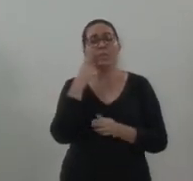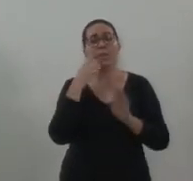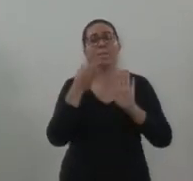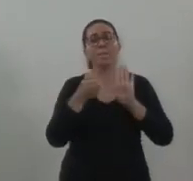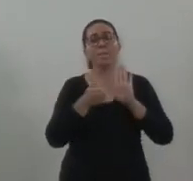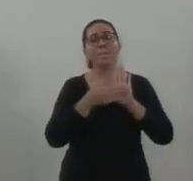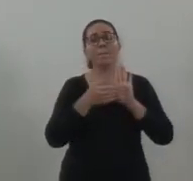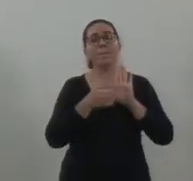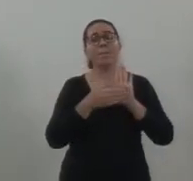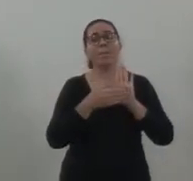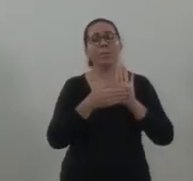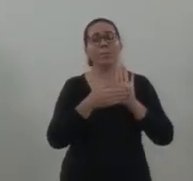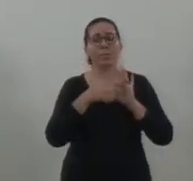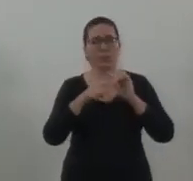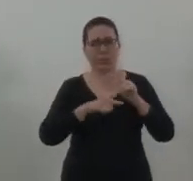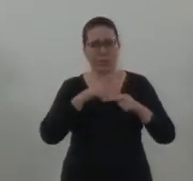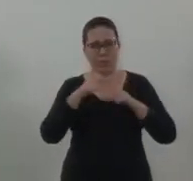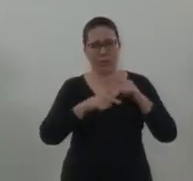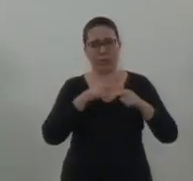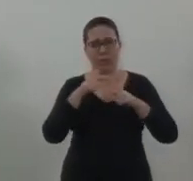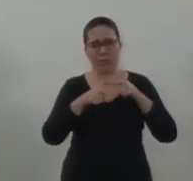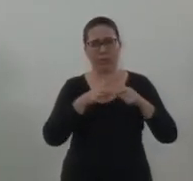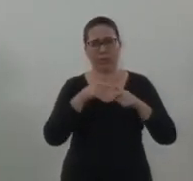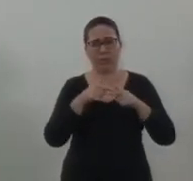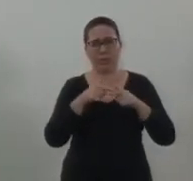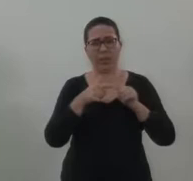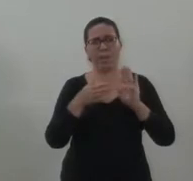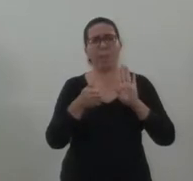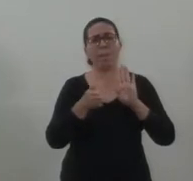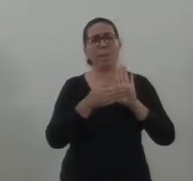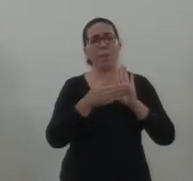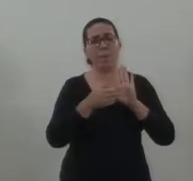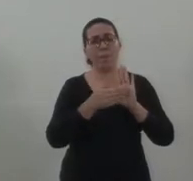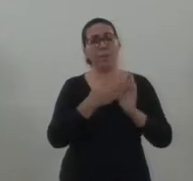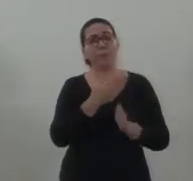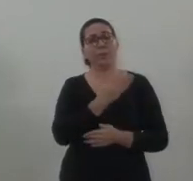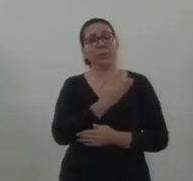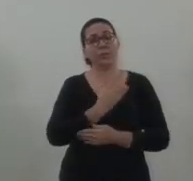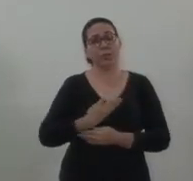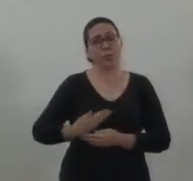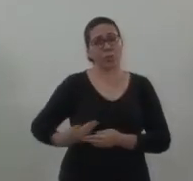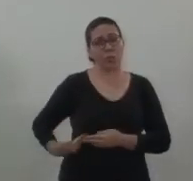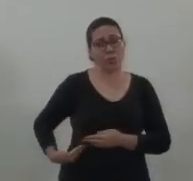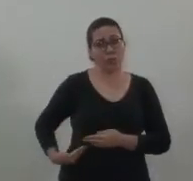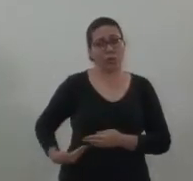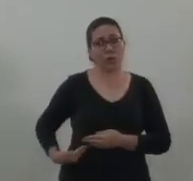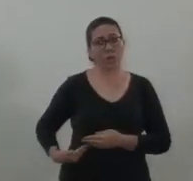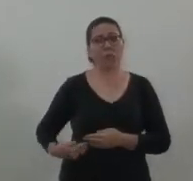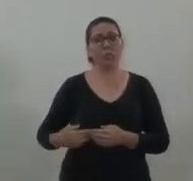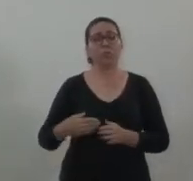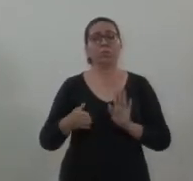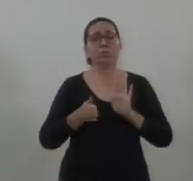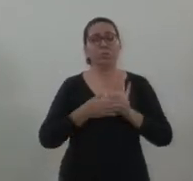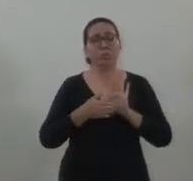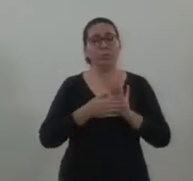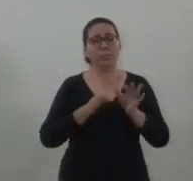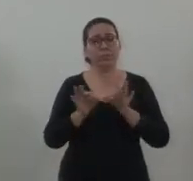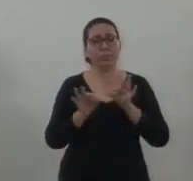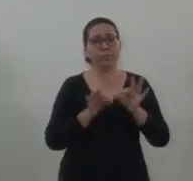proposta de trabalho, proposta de governo, para a cidade de Vinhedo,